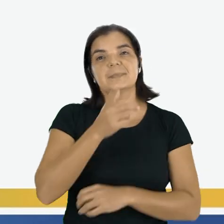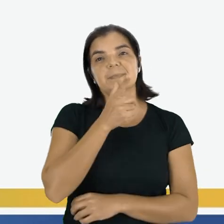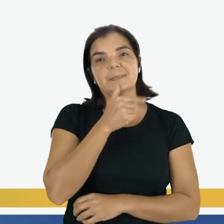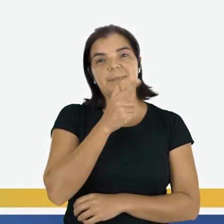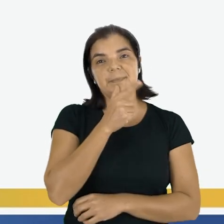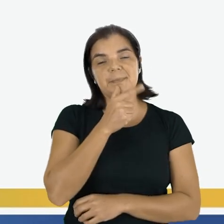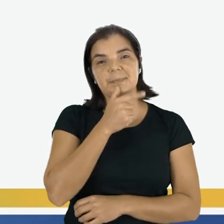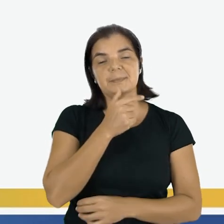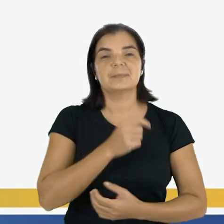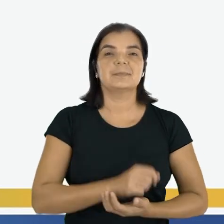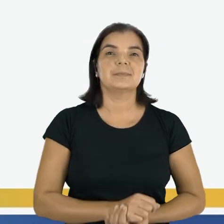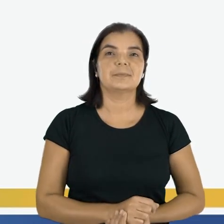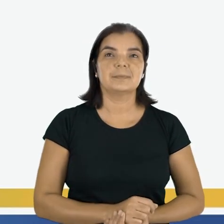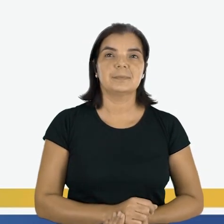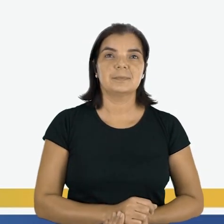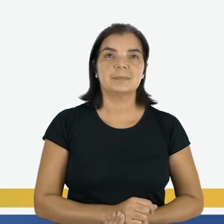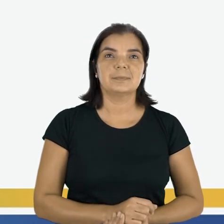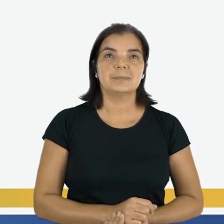garrafinha.